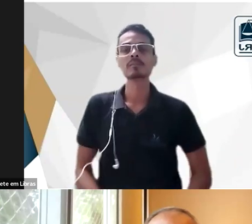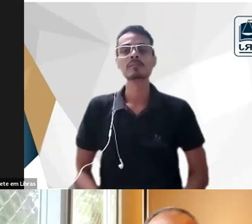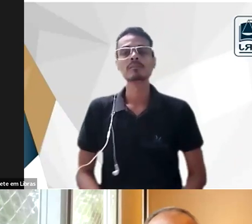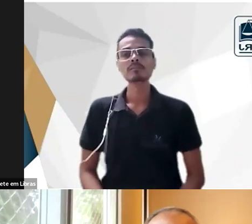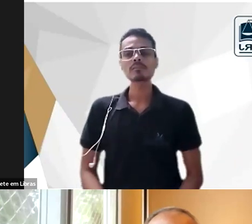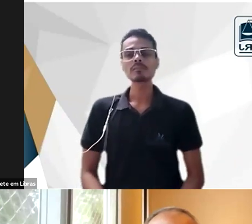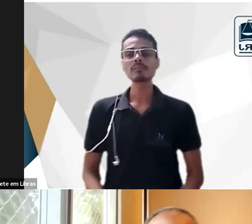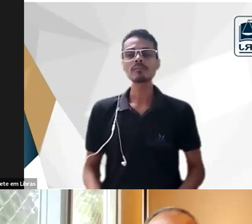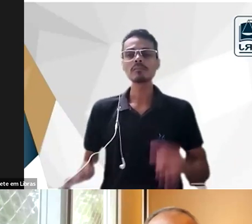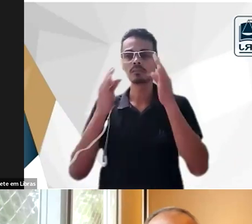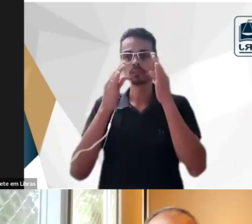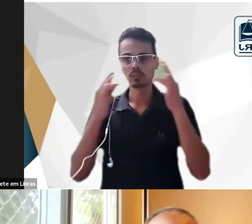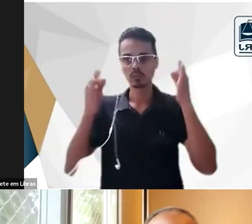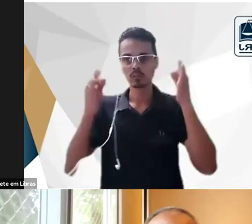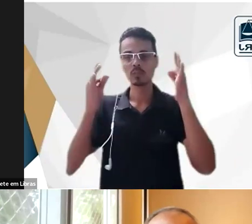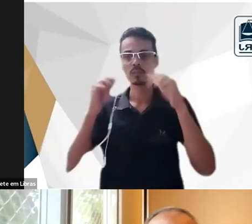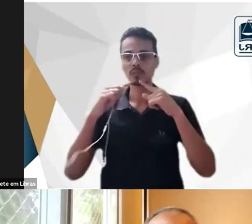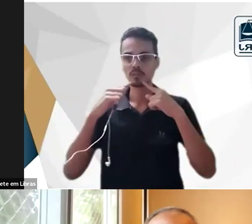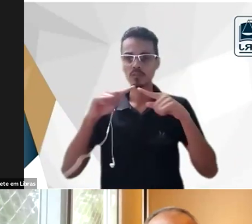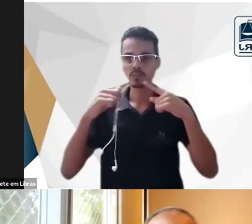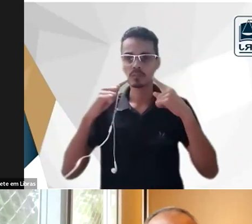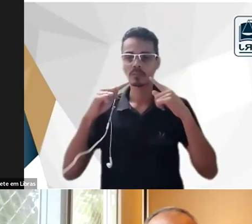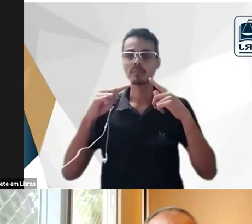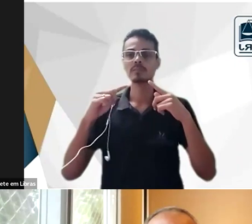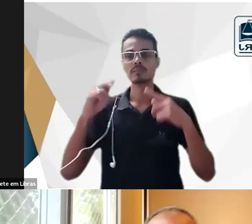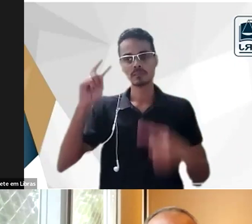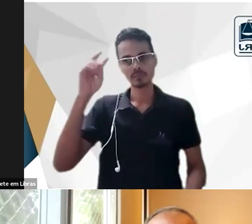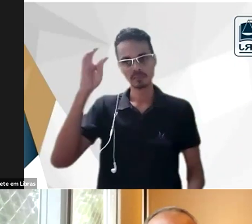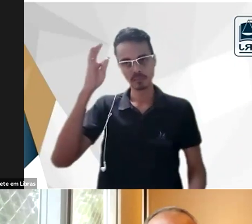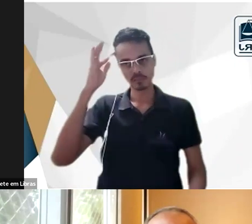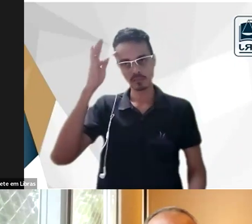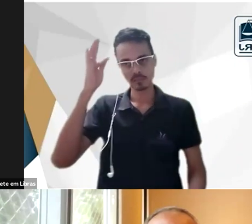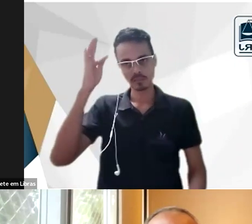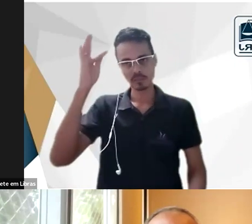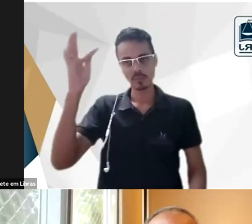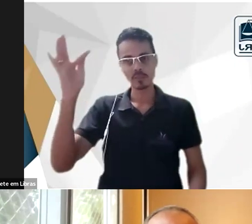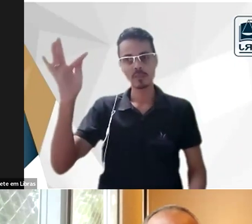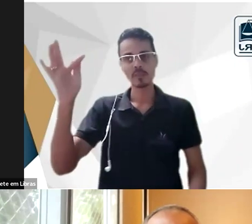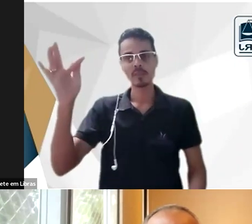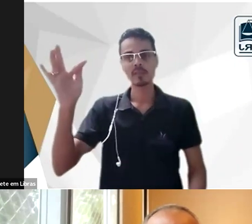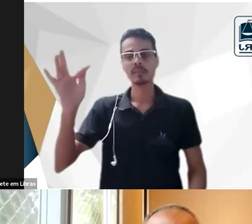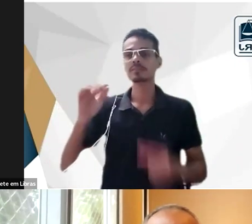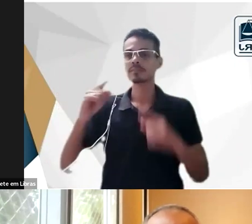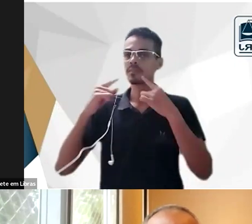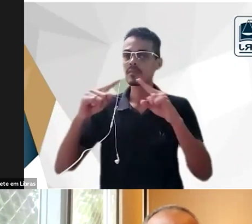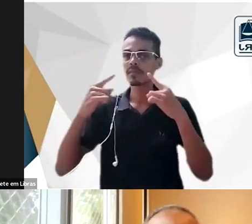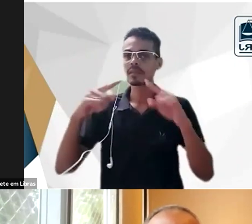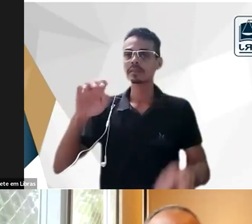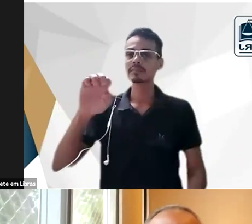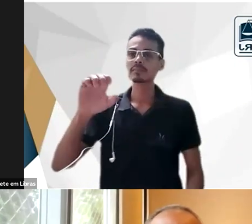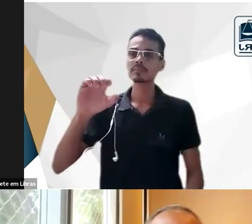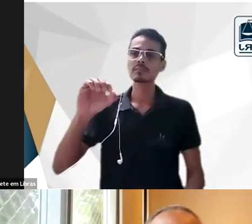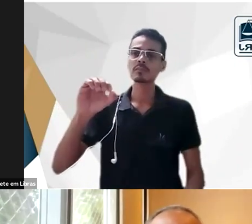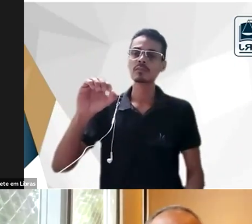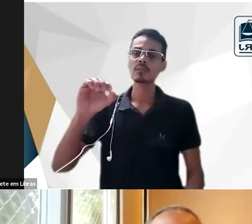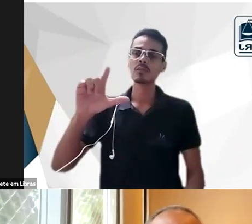do Barreto do ponto de vista filosófico ele é bastante crítica escolástica mas eu não diria que